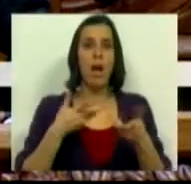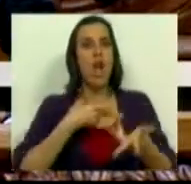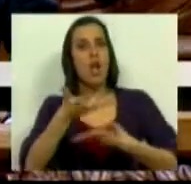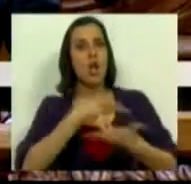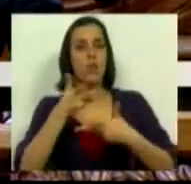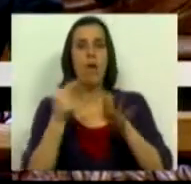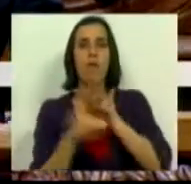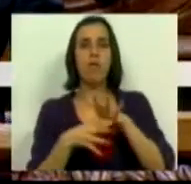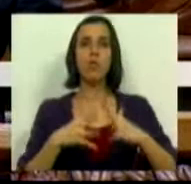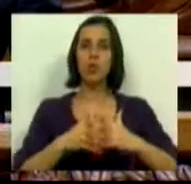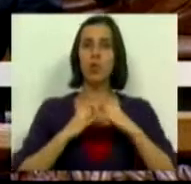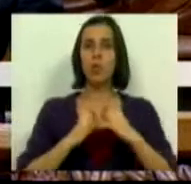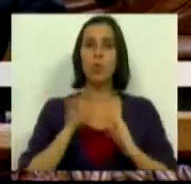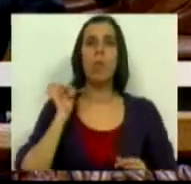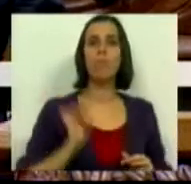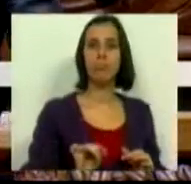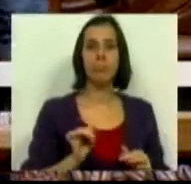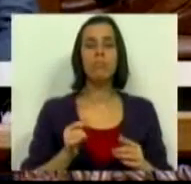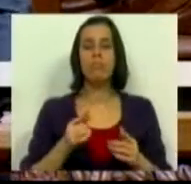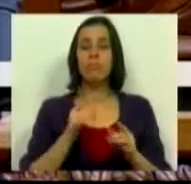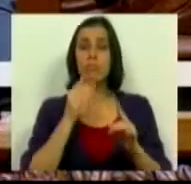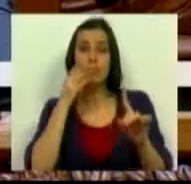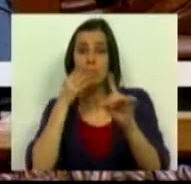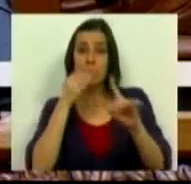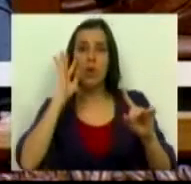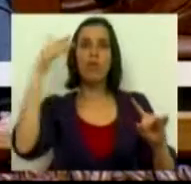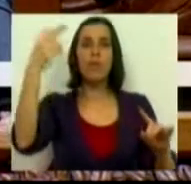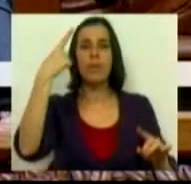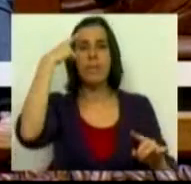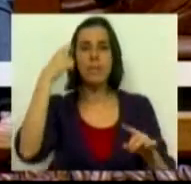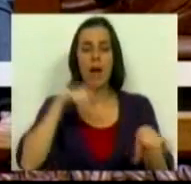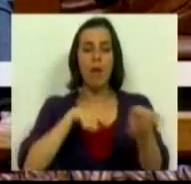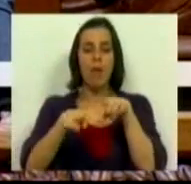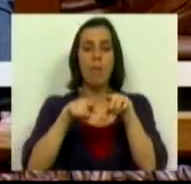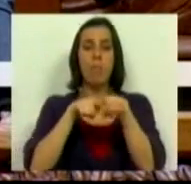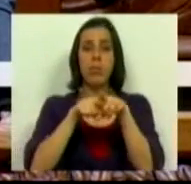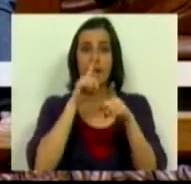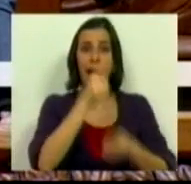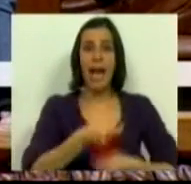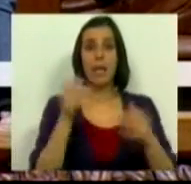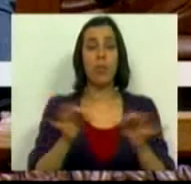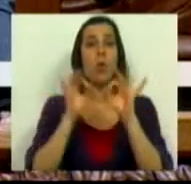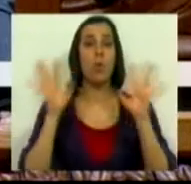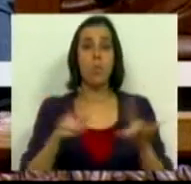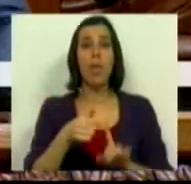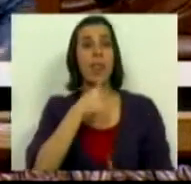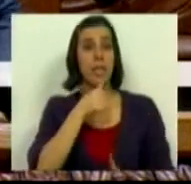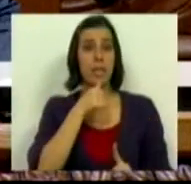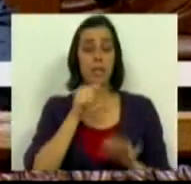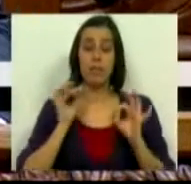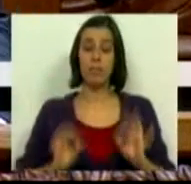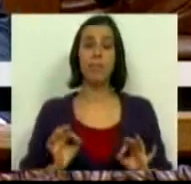negociação dos fundos estruturais, muito particularmente sobre o futuro da política agrícola comum, o que determinará